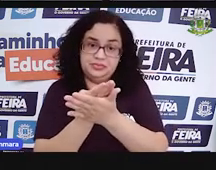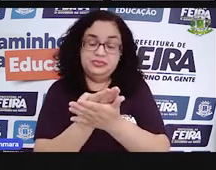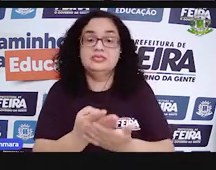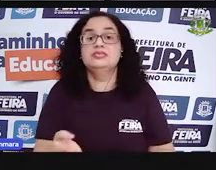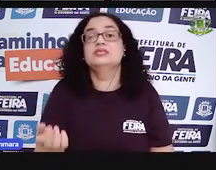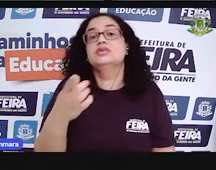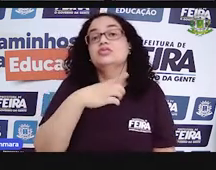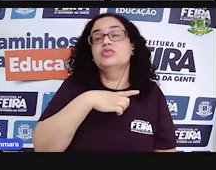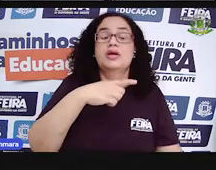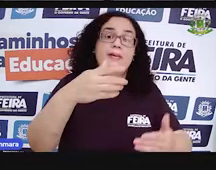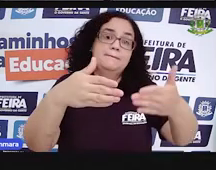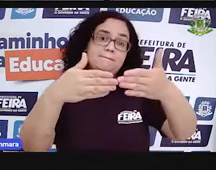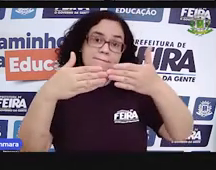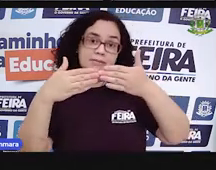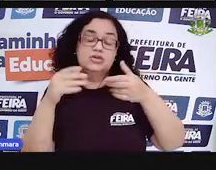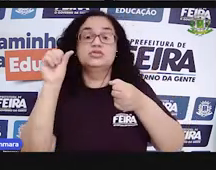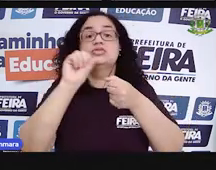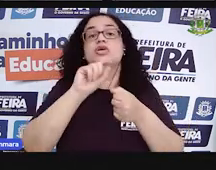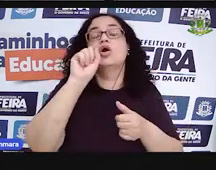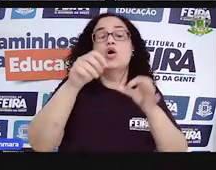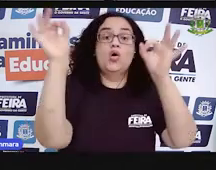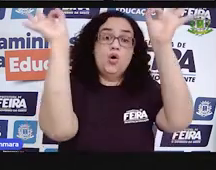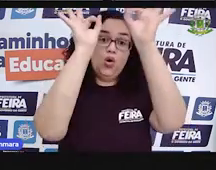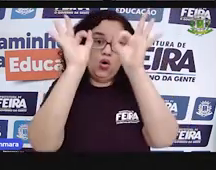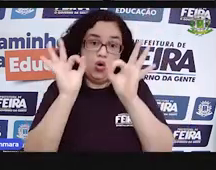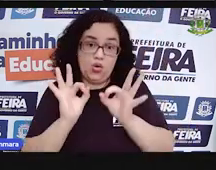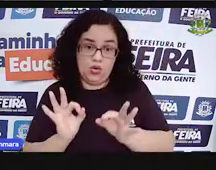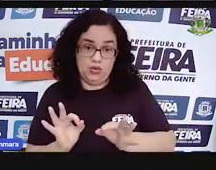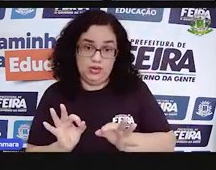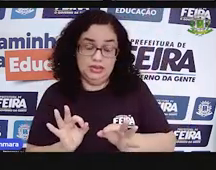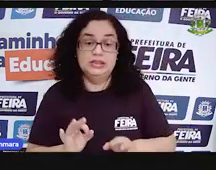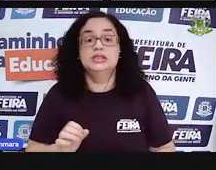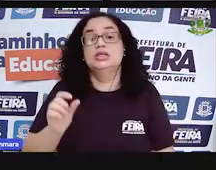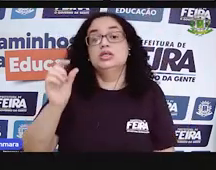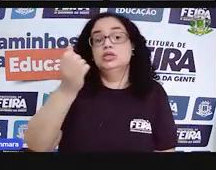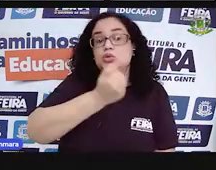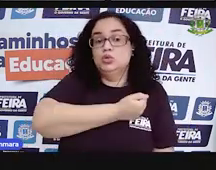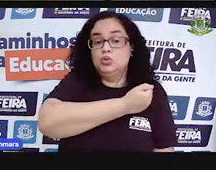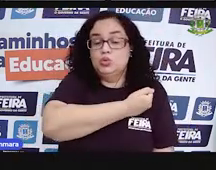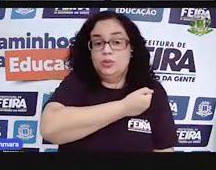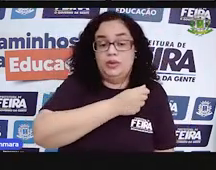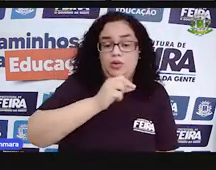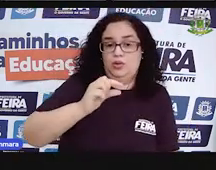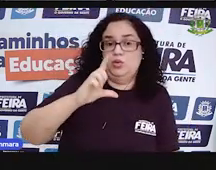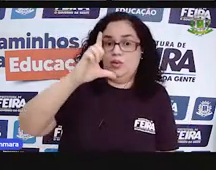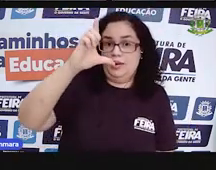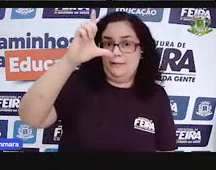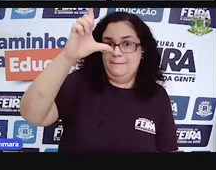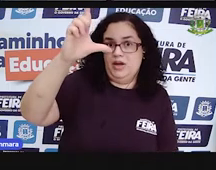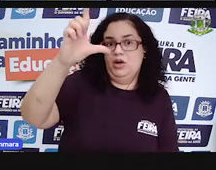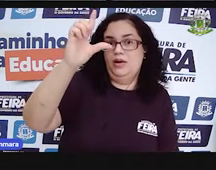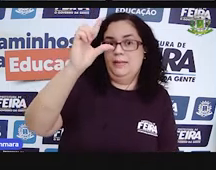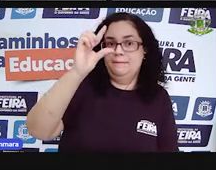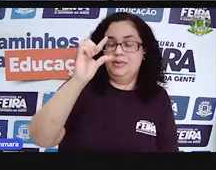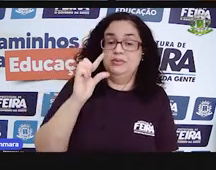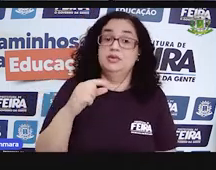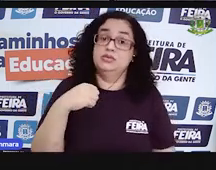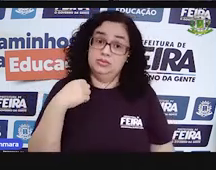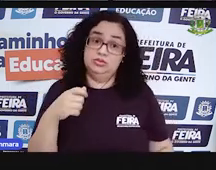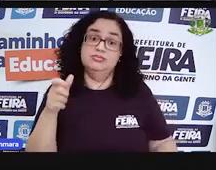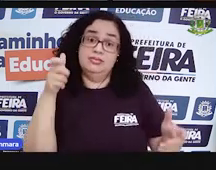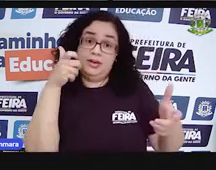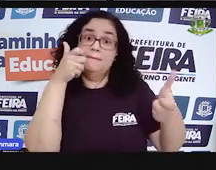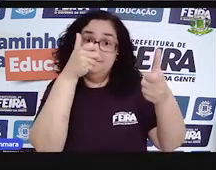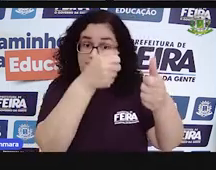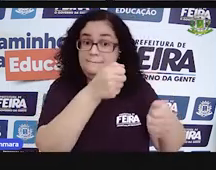aquilo que foi pedido para você fazer, organizar em ordem decrescente, né? Eu pedi para você fazer um print, lá